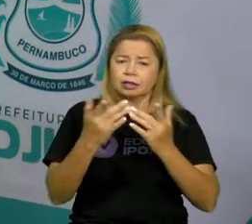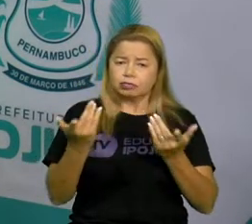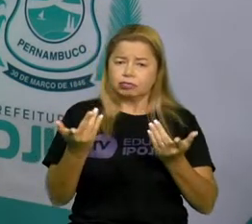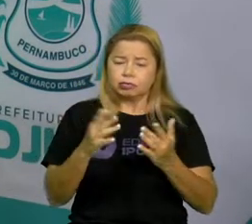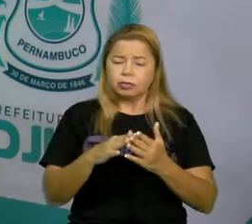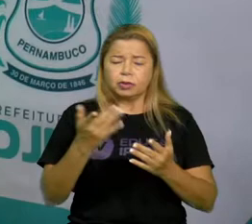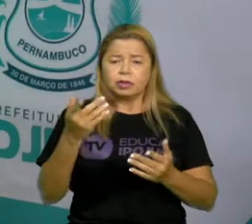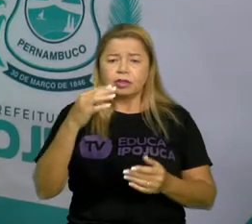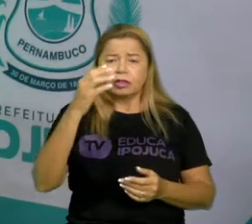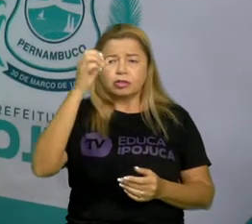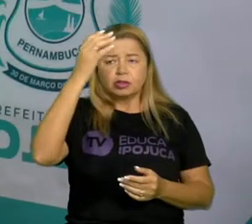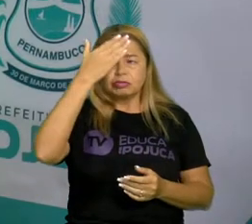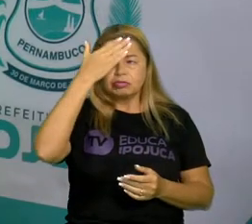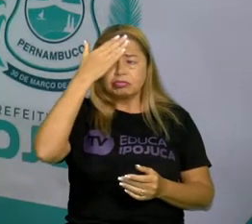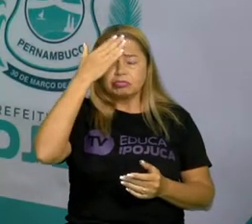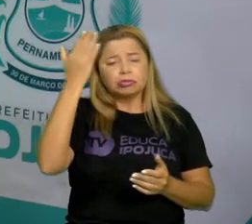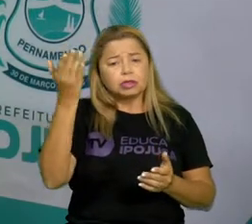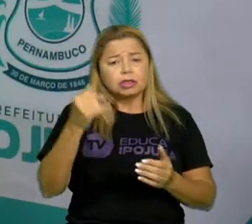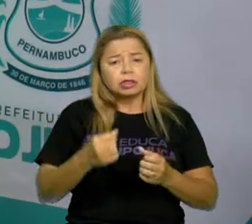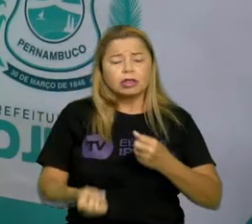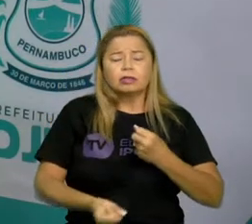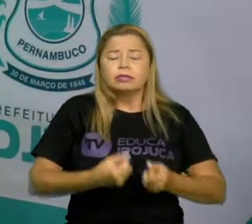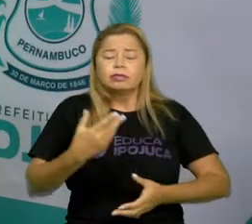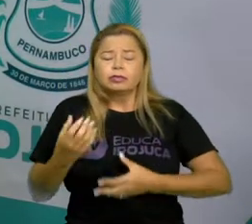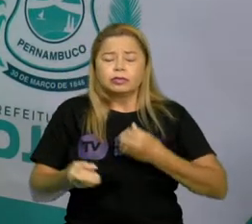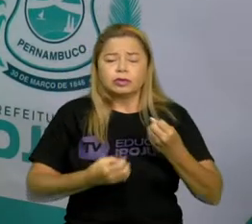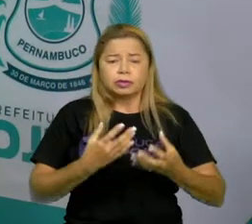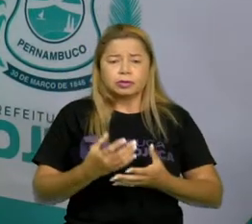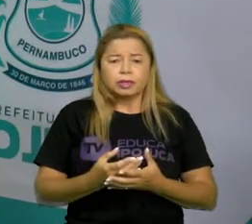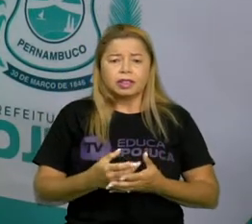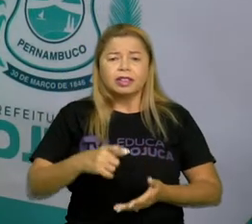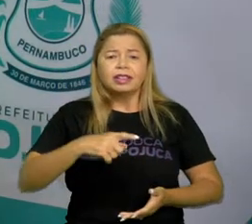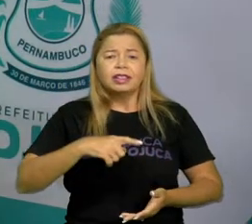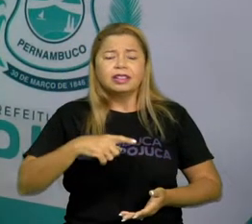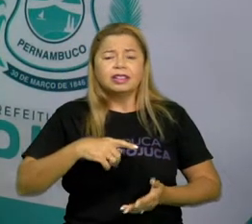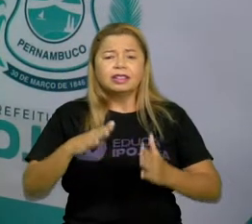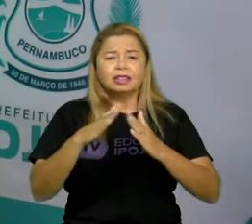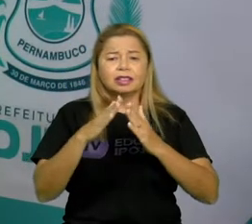estudamos aqui nesse poema. Existe casa sem parede?